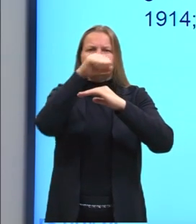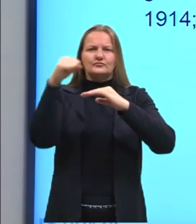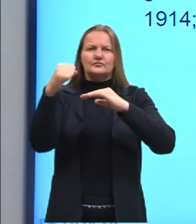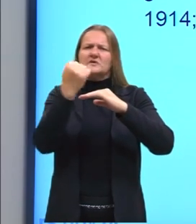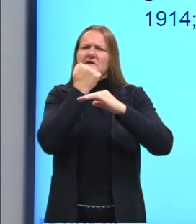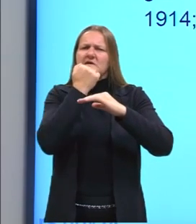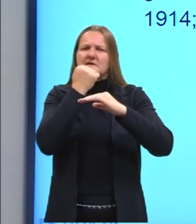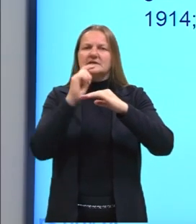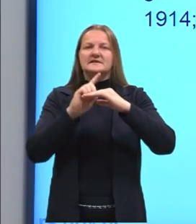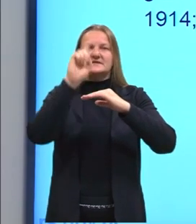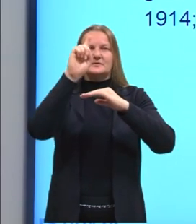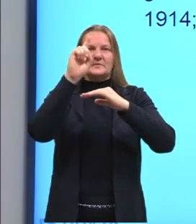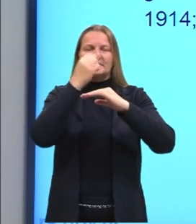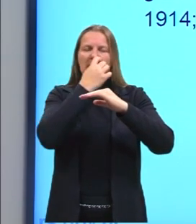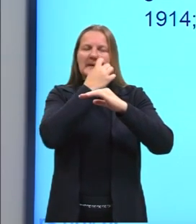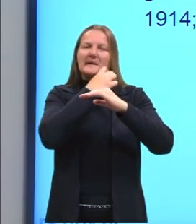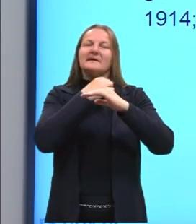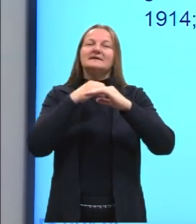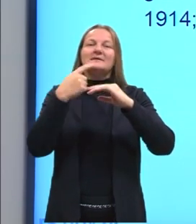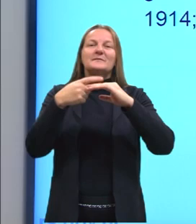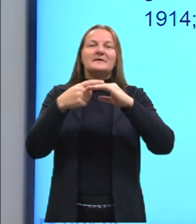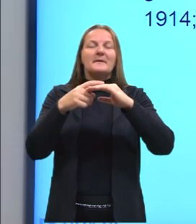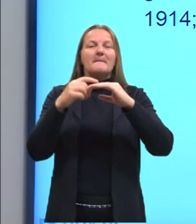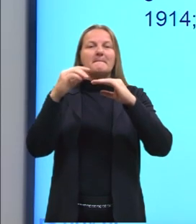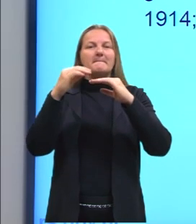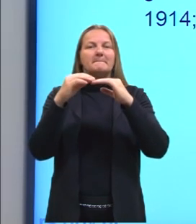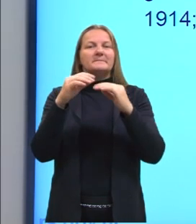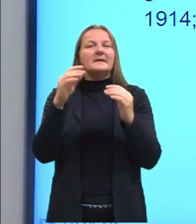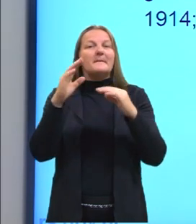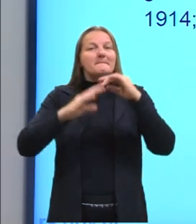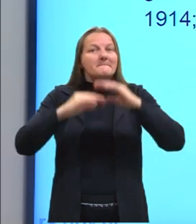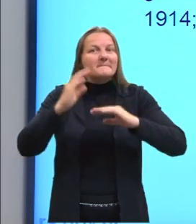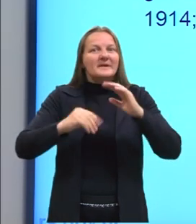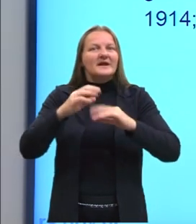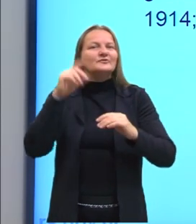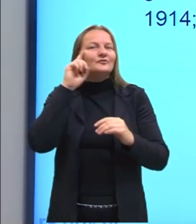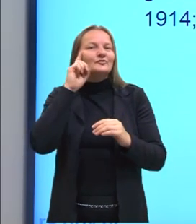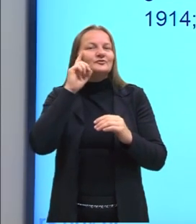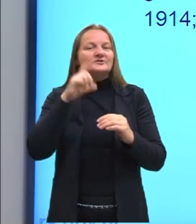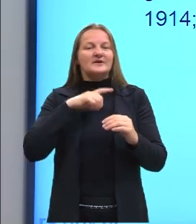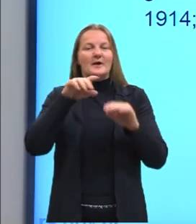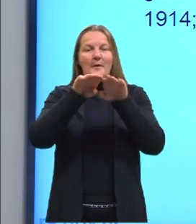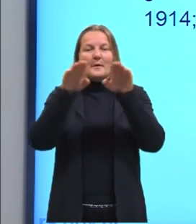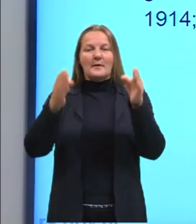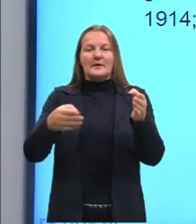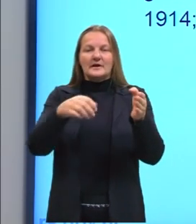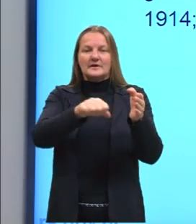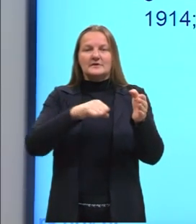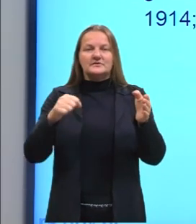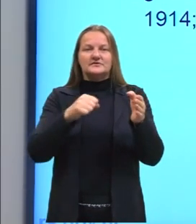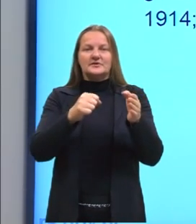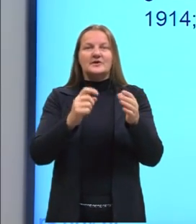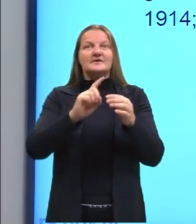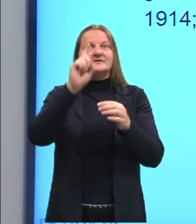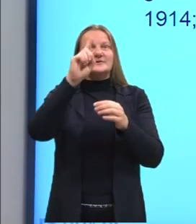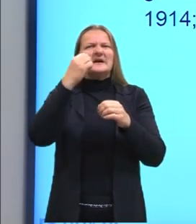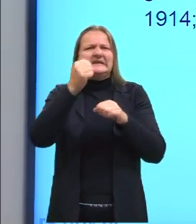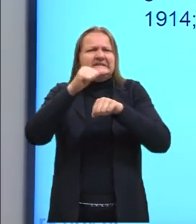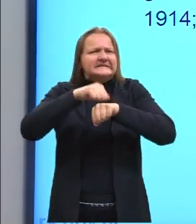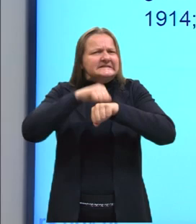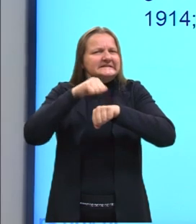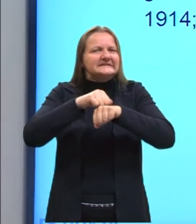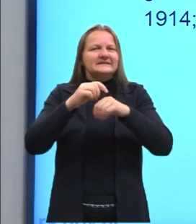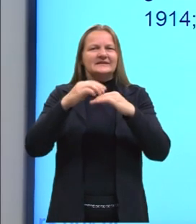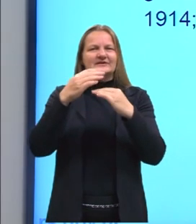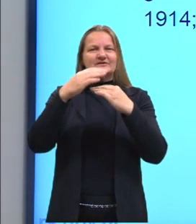de gelo ao redor. O que se torna bem mais prático para o dia a dia, onde não é necessário fazer aquela limpeza, colocar